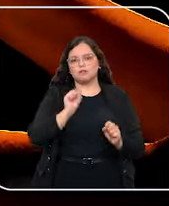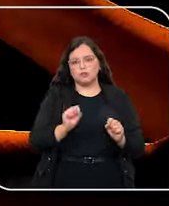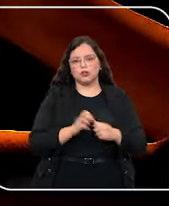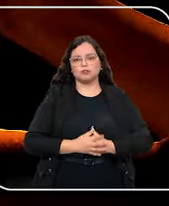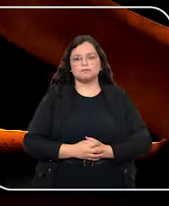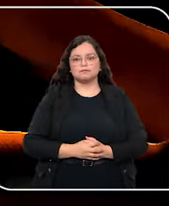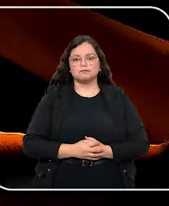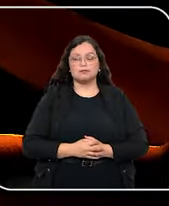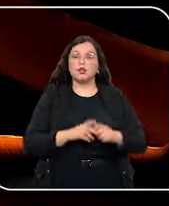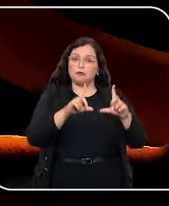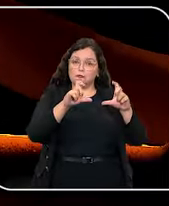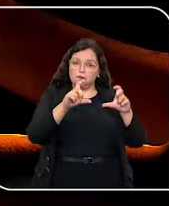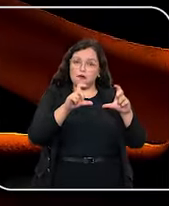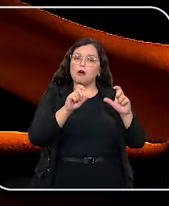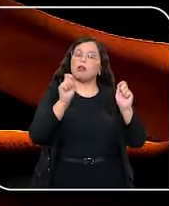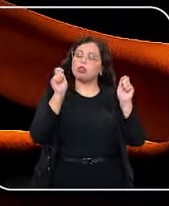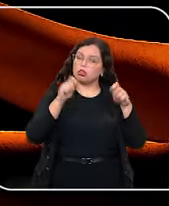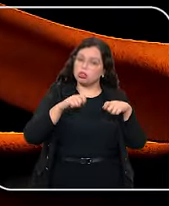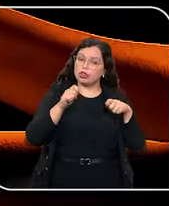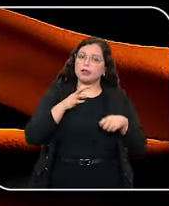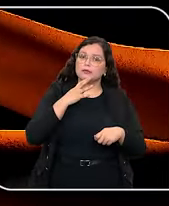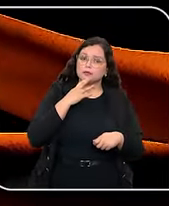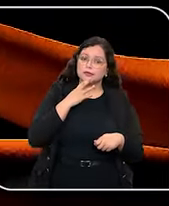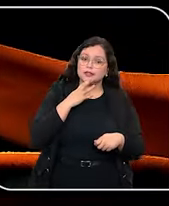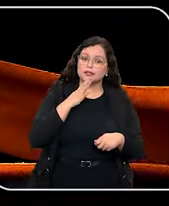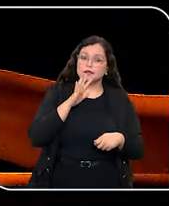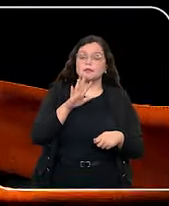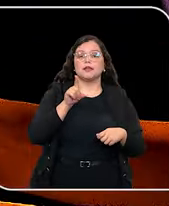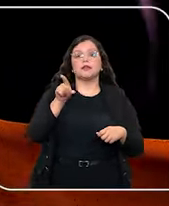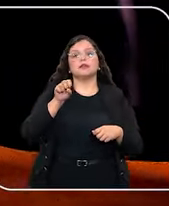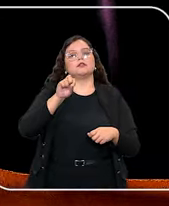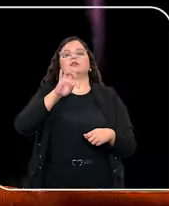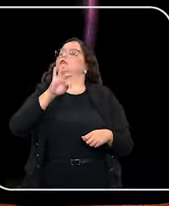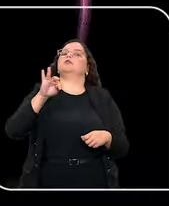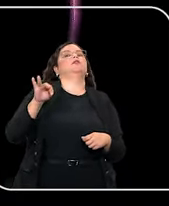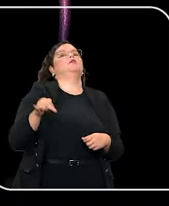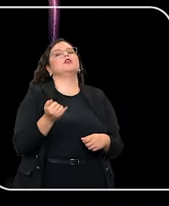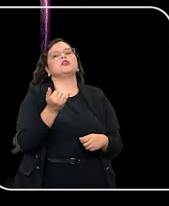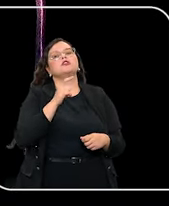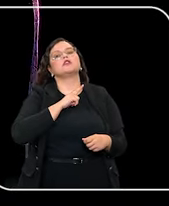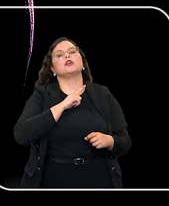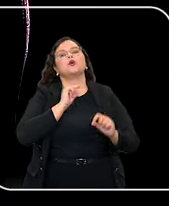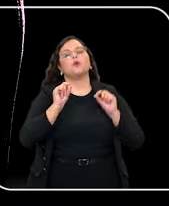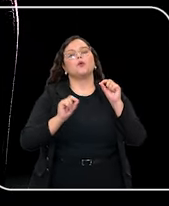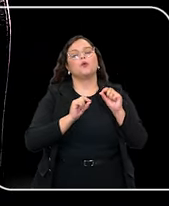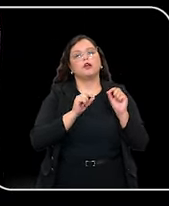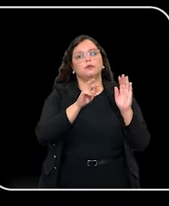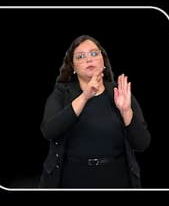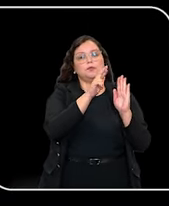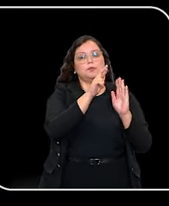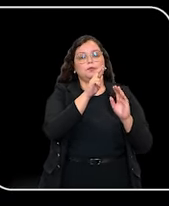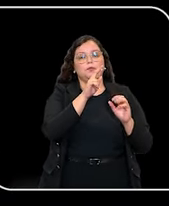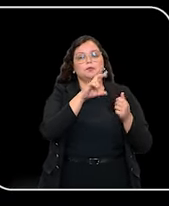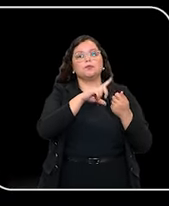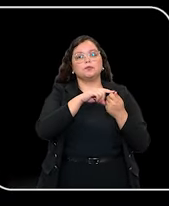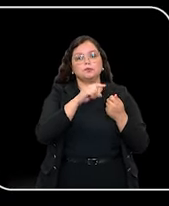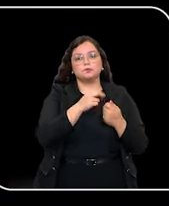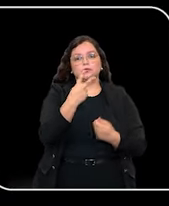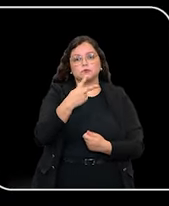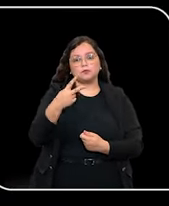reconhecimento de uma pessoa suspeita. O Superior Tribunal de Justiça entende que, além de seguir o mesmo procedimento previsto no artigo